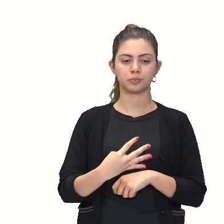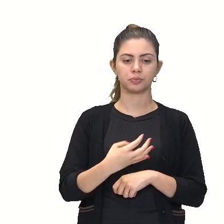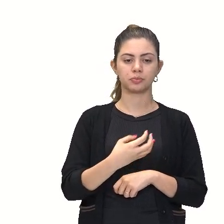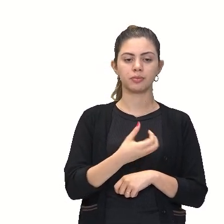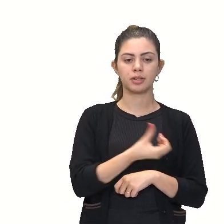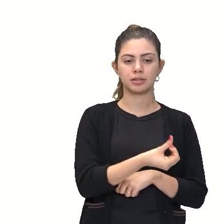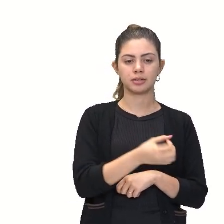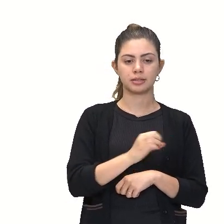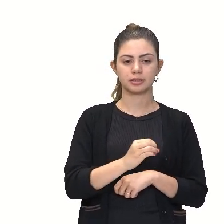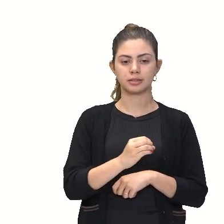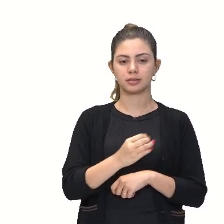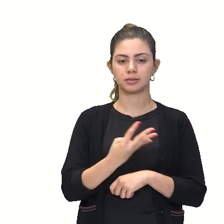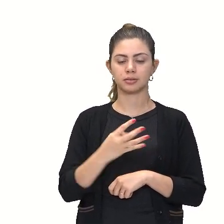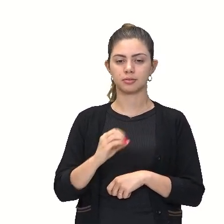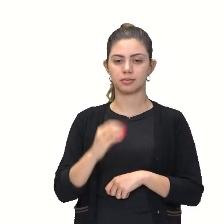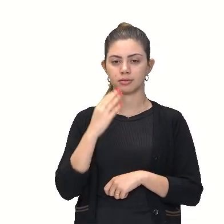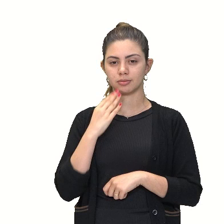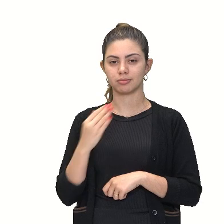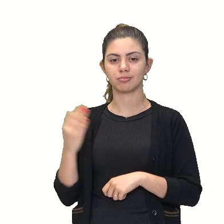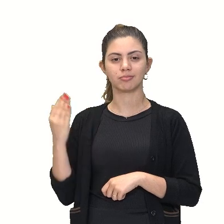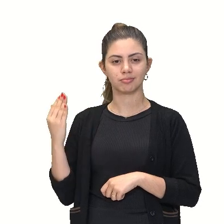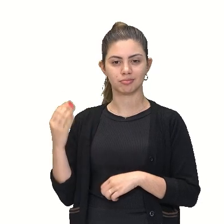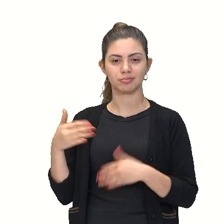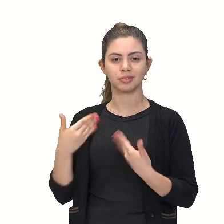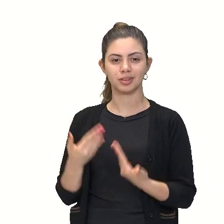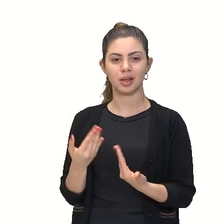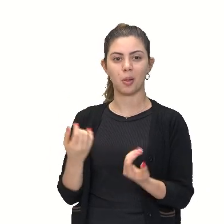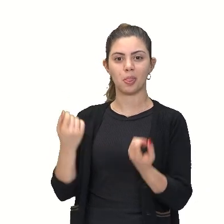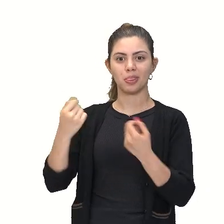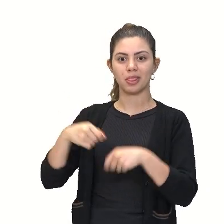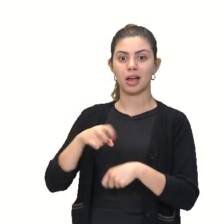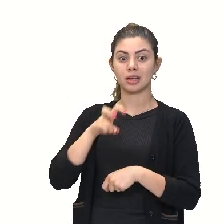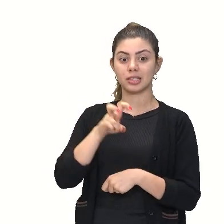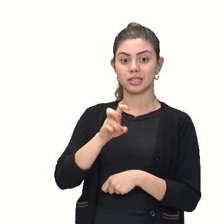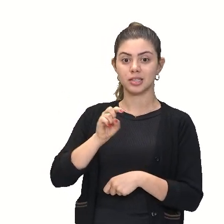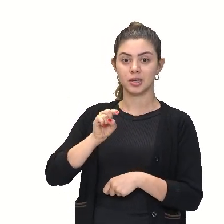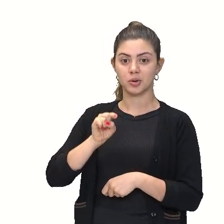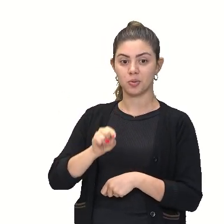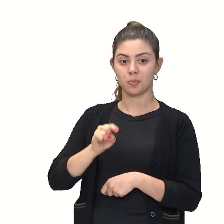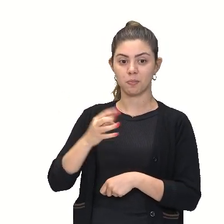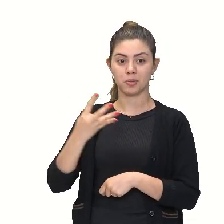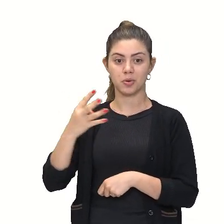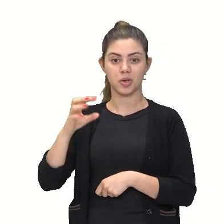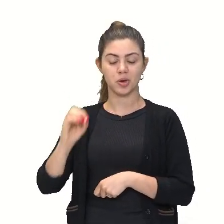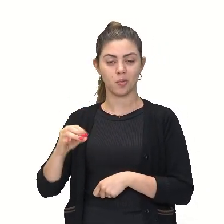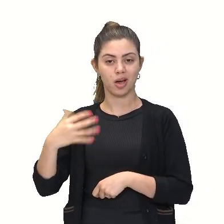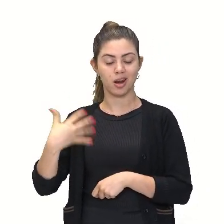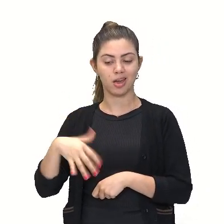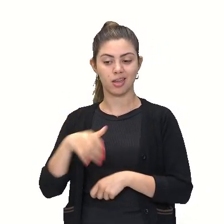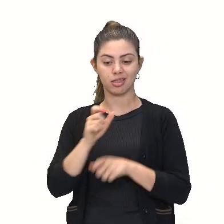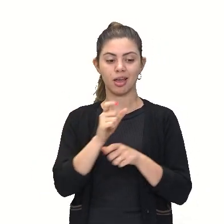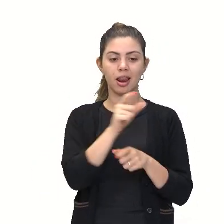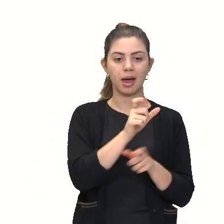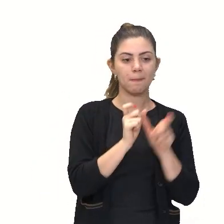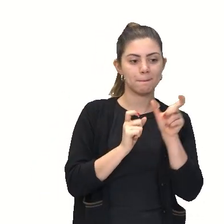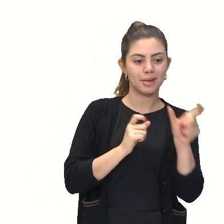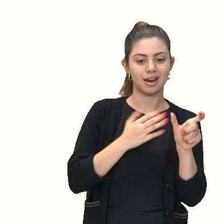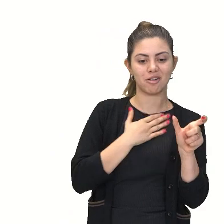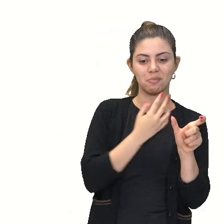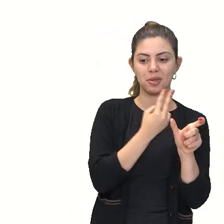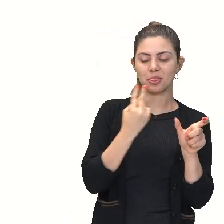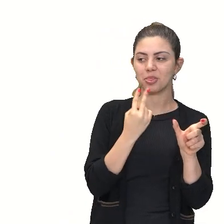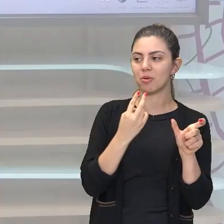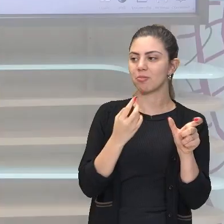cinquenta. Olha só, pessoal, cinco mil e quarenta palavras eu consigo escrever